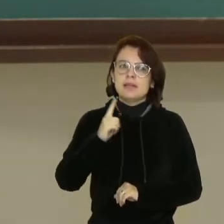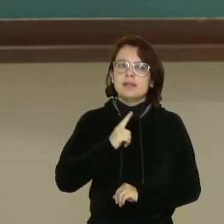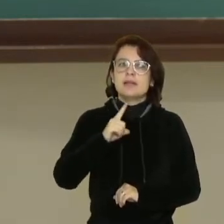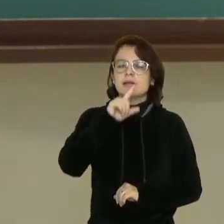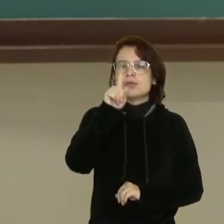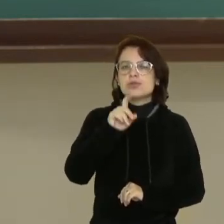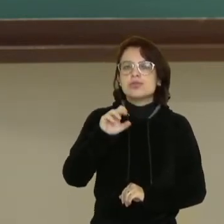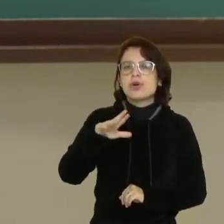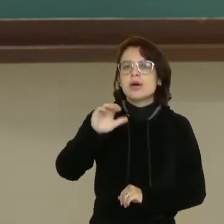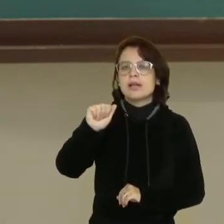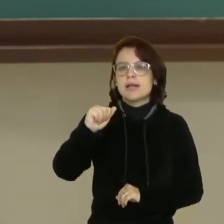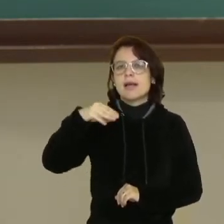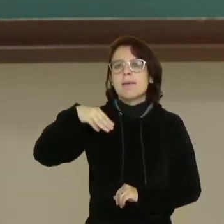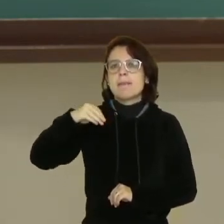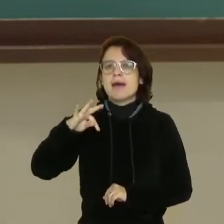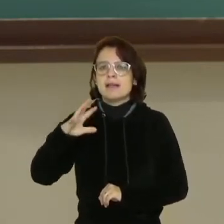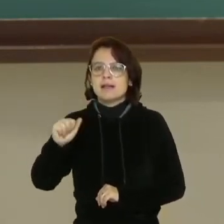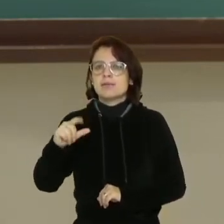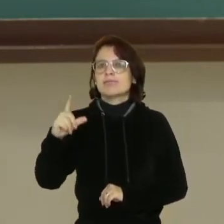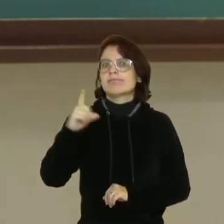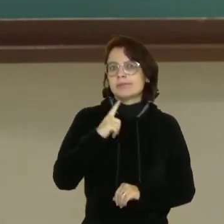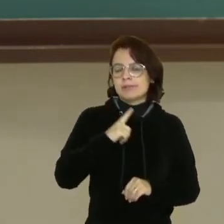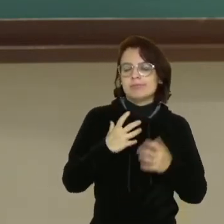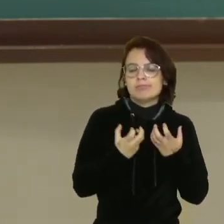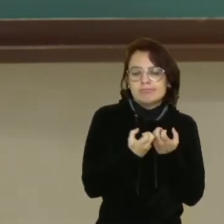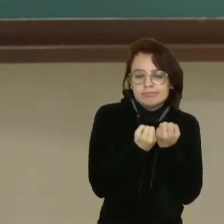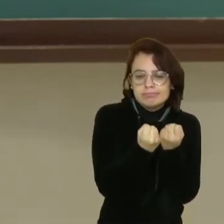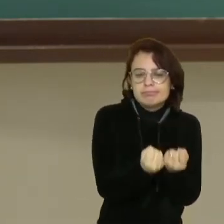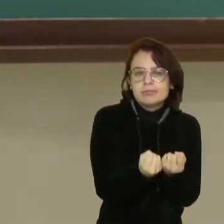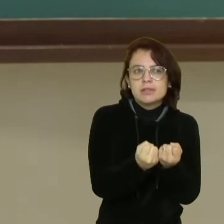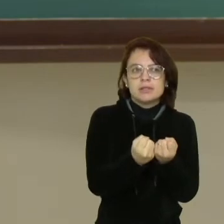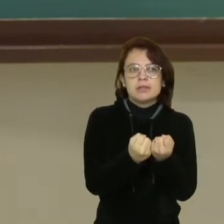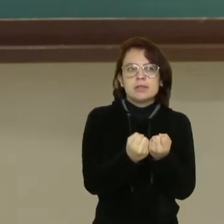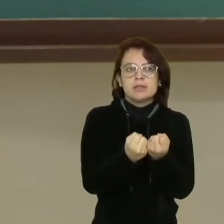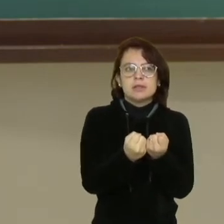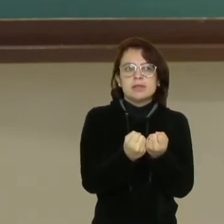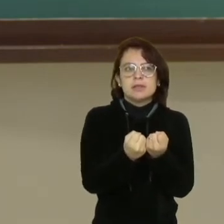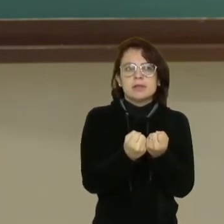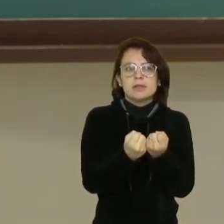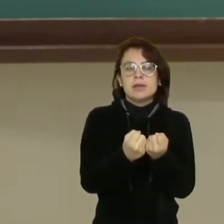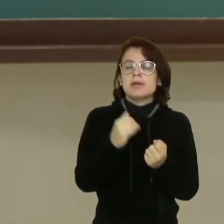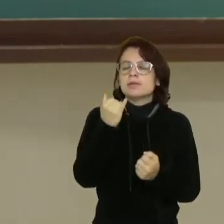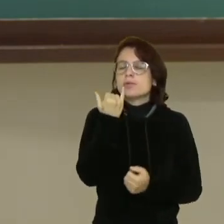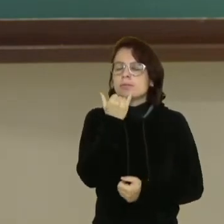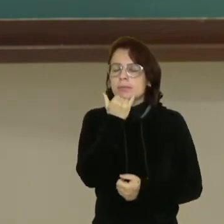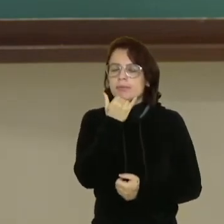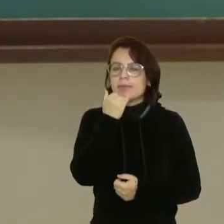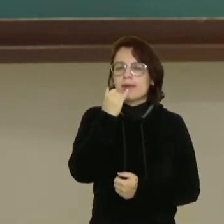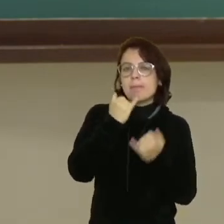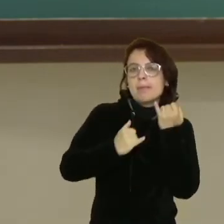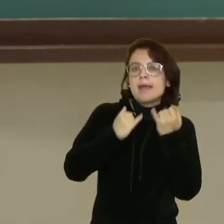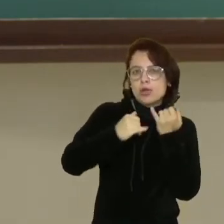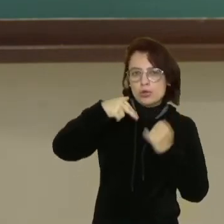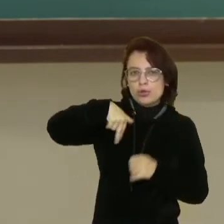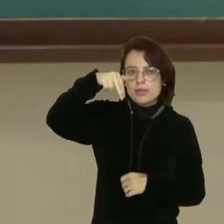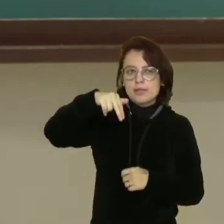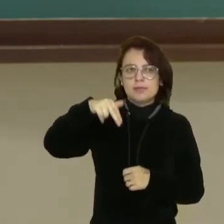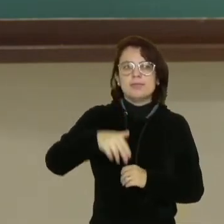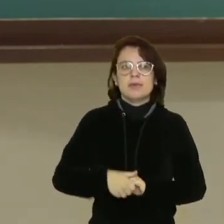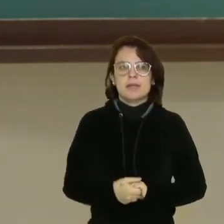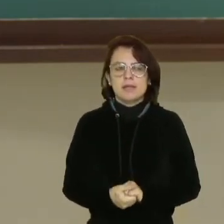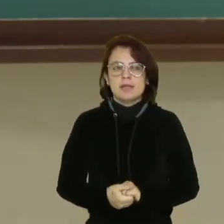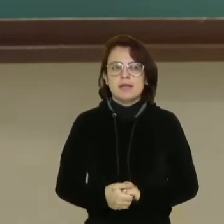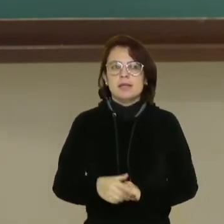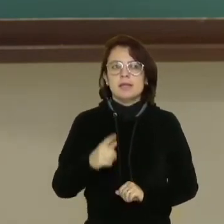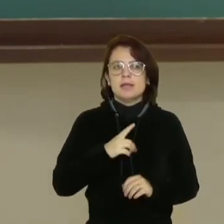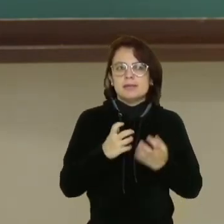transição entre uma área seca e a região... A Zona da Mata não, né? O Meio Norte, entre a Zona Seca do Sertão e a